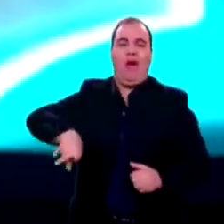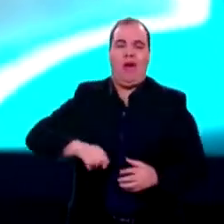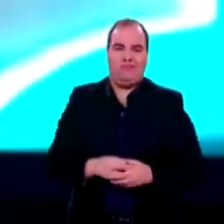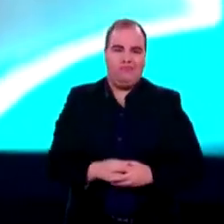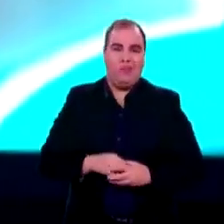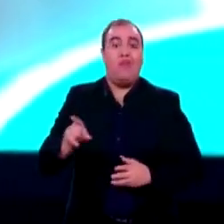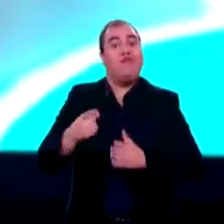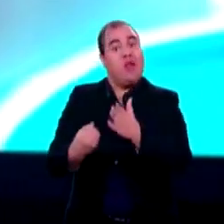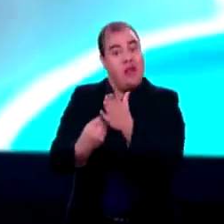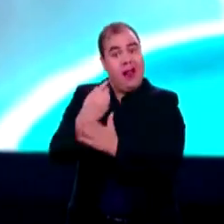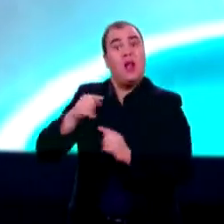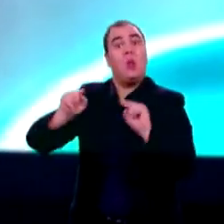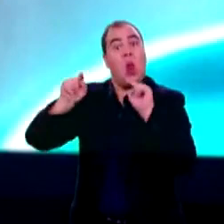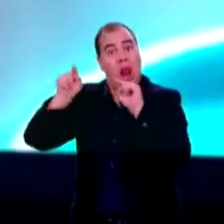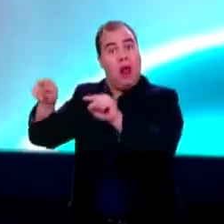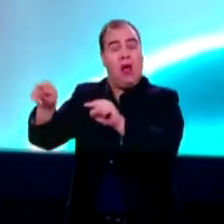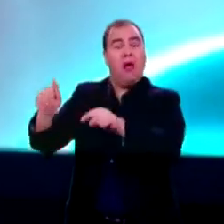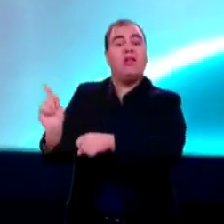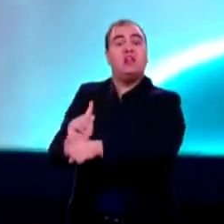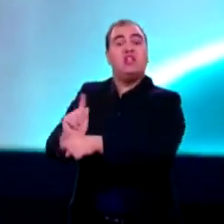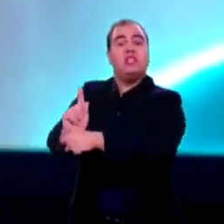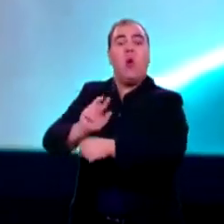foi criado lá, na gestão do Sr. Rodrigo Maia.